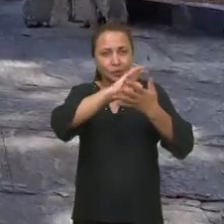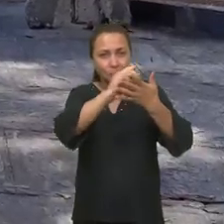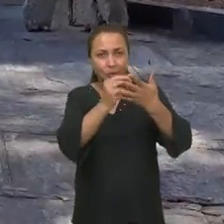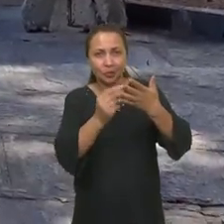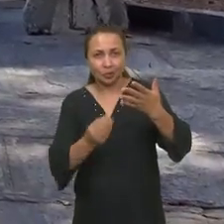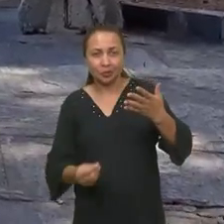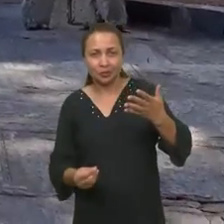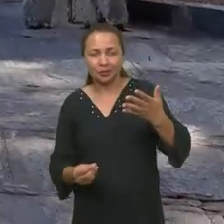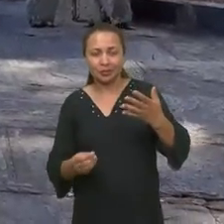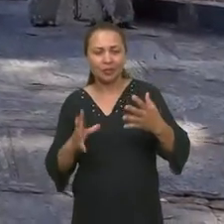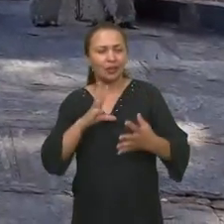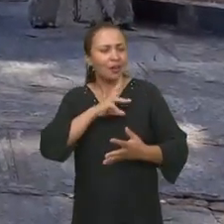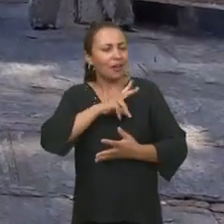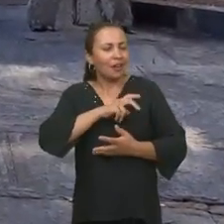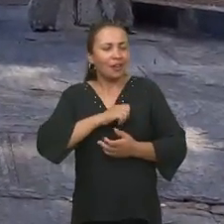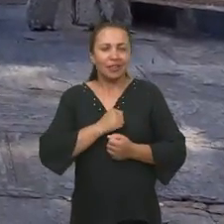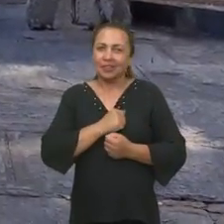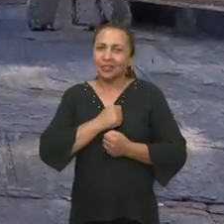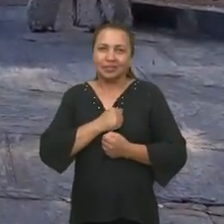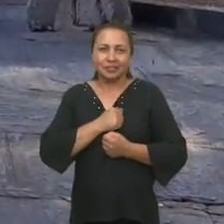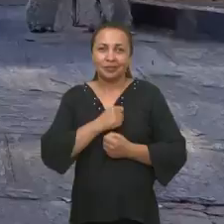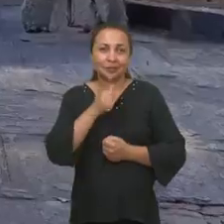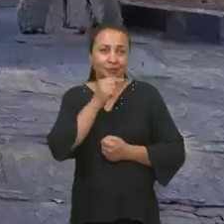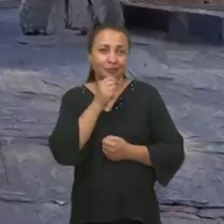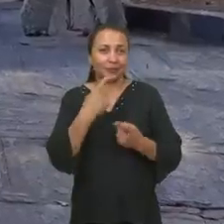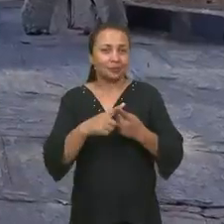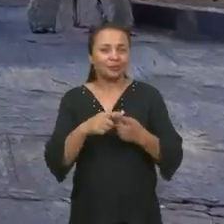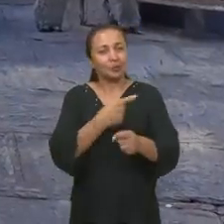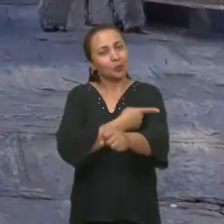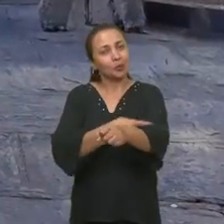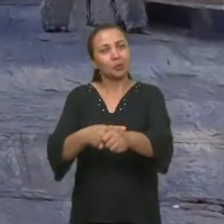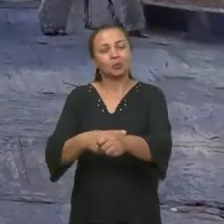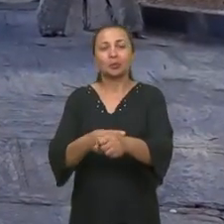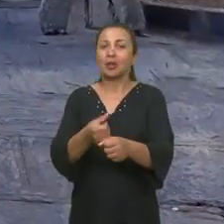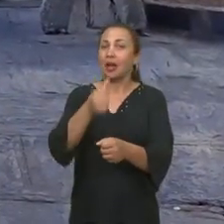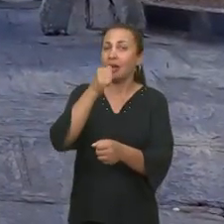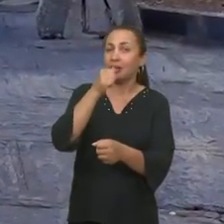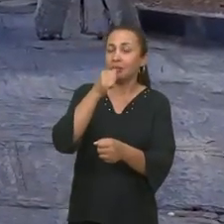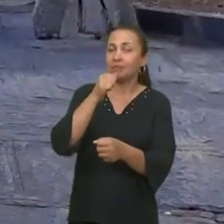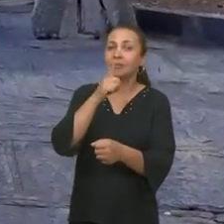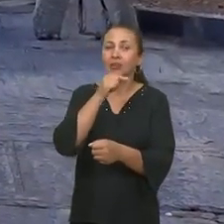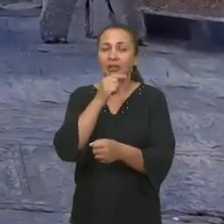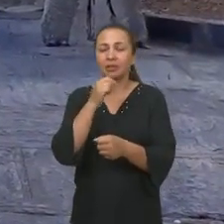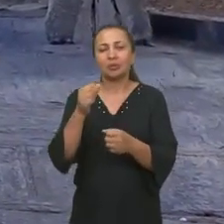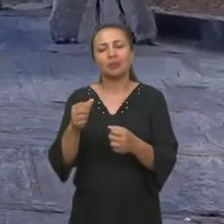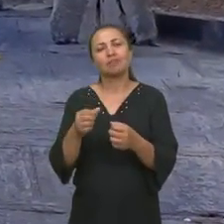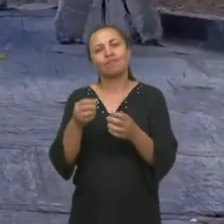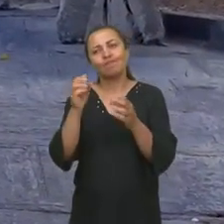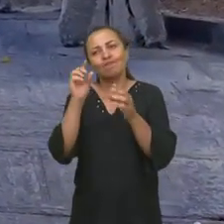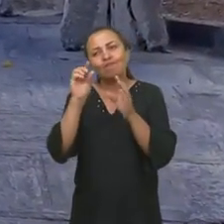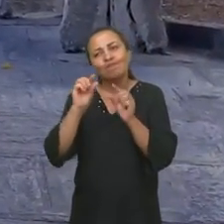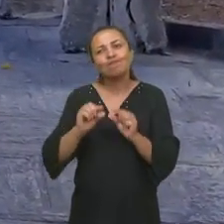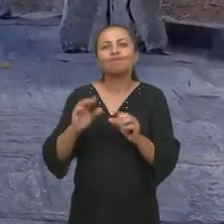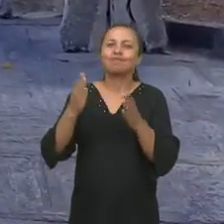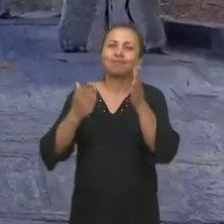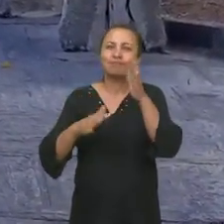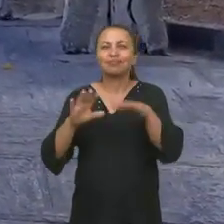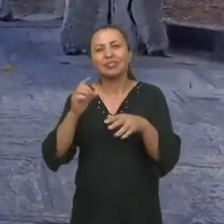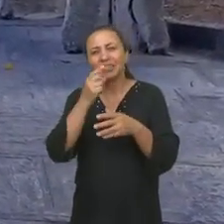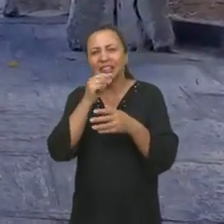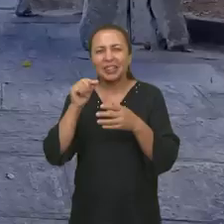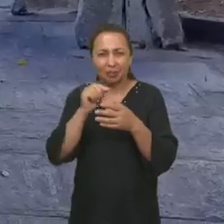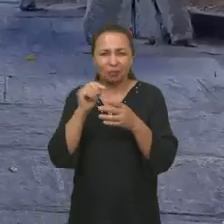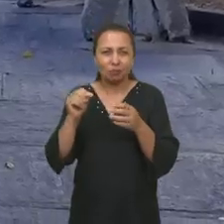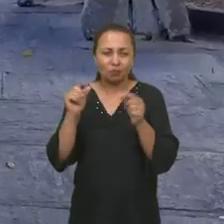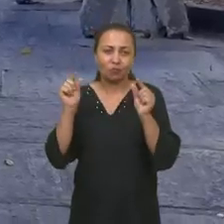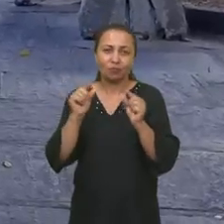do desalinizador, eles se apaixonam pela água. Porque eles são acostumados a beber uma água de uma qualidade inferior. Tanto em termos de